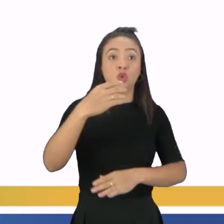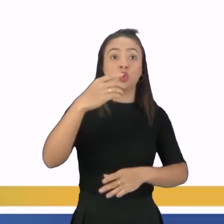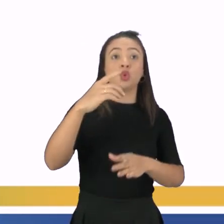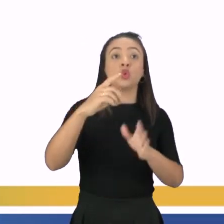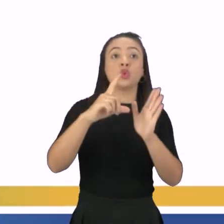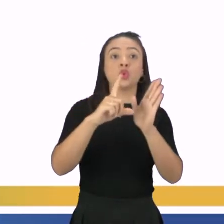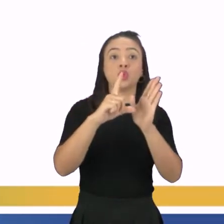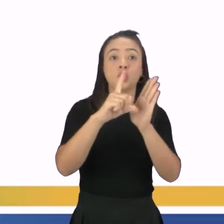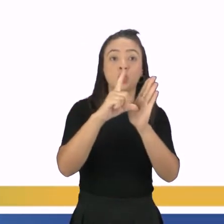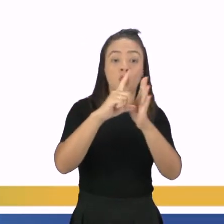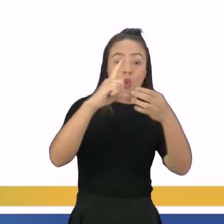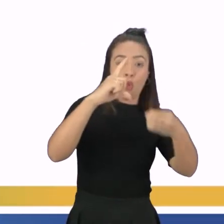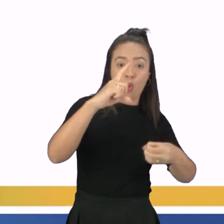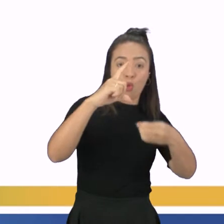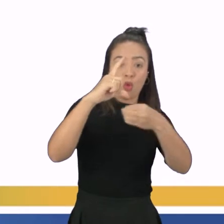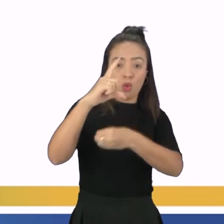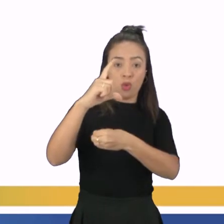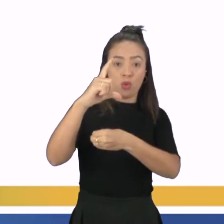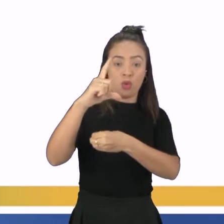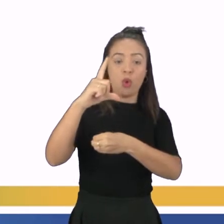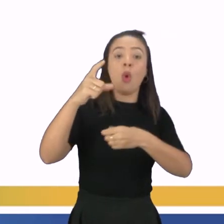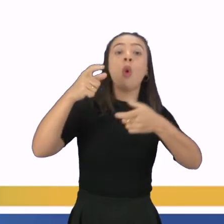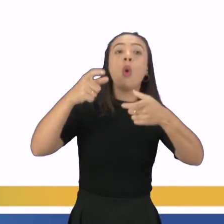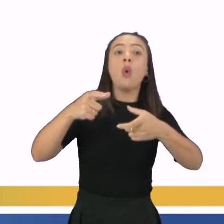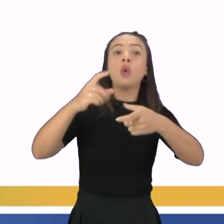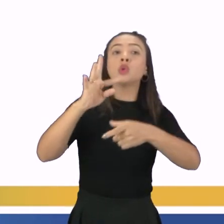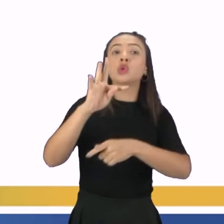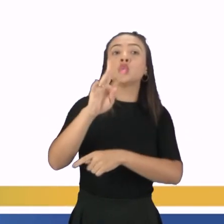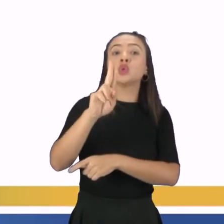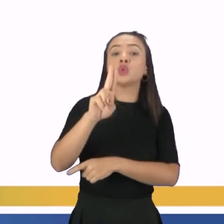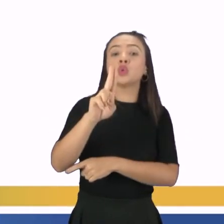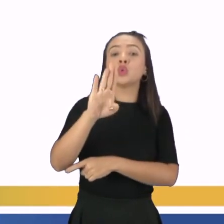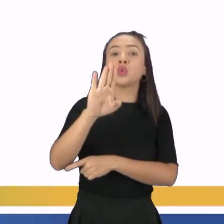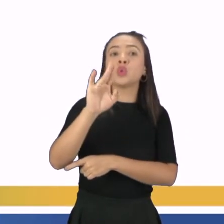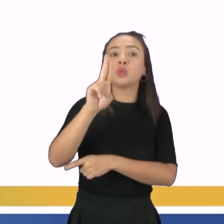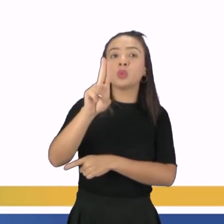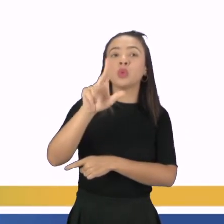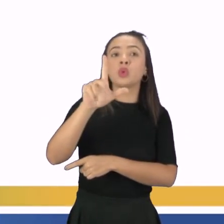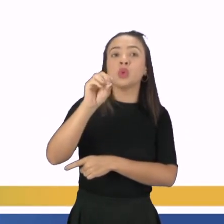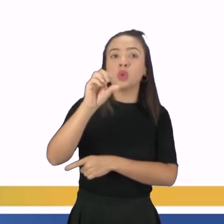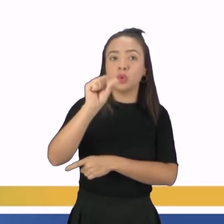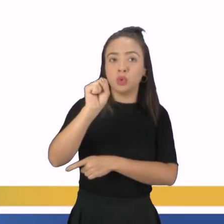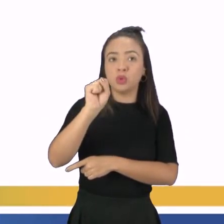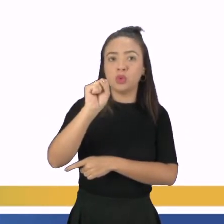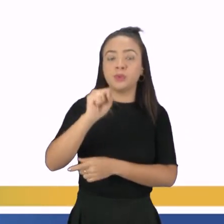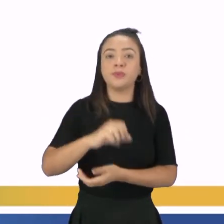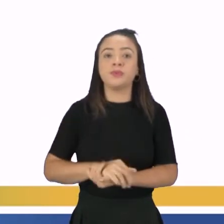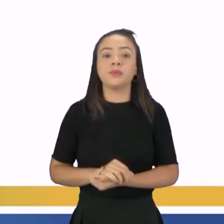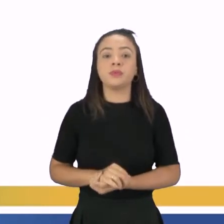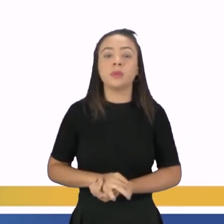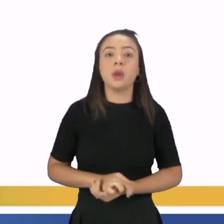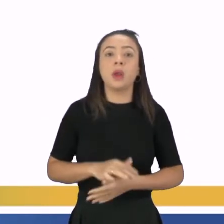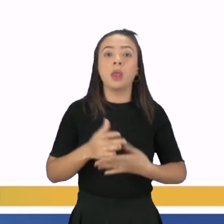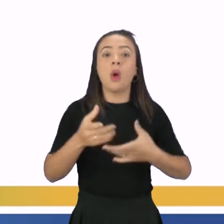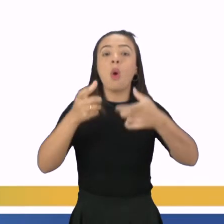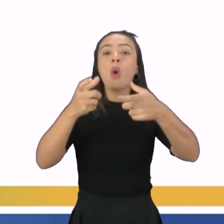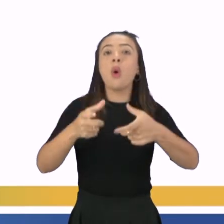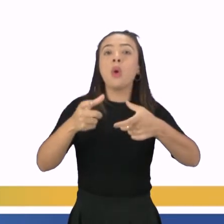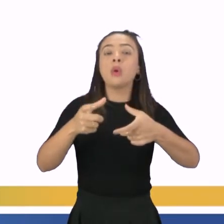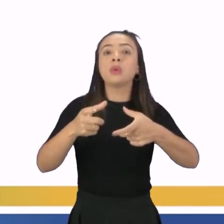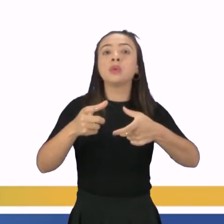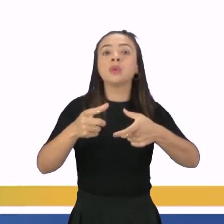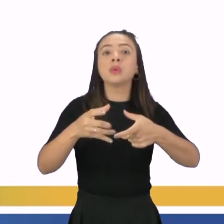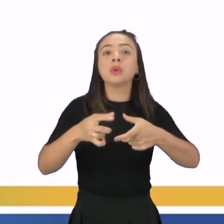seminíferos, tá? Onde é que ficam os túbulos seminíferos, professor? Na imagem ao lado, né? Os túbulos seminíferos estão naquela